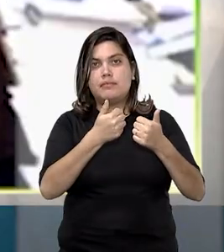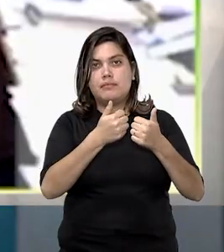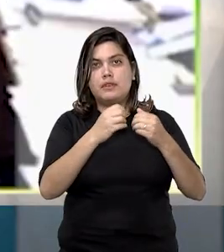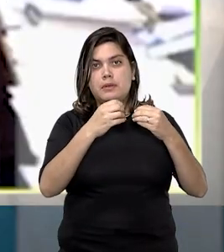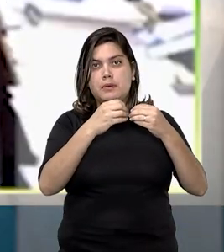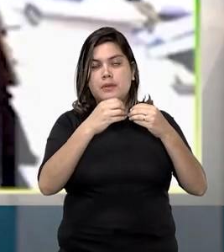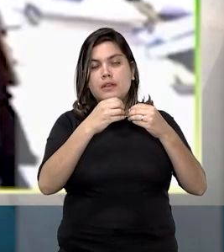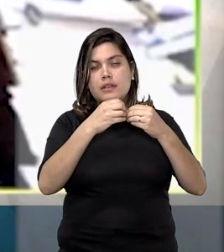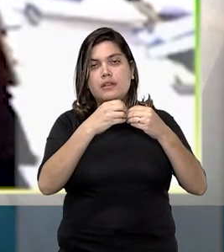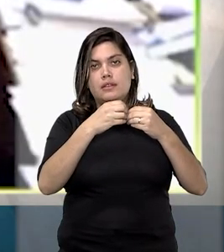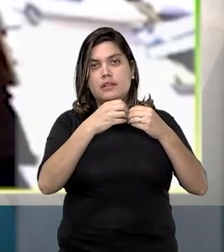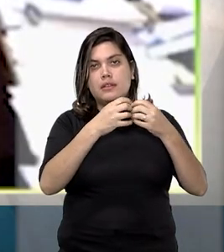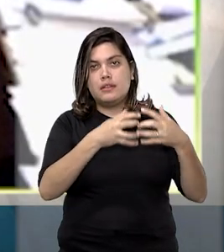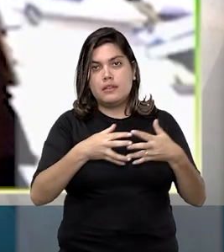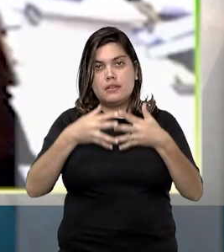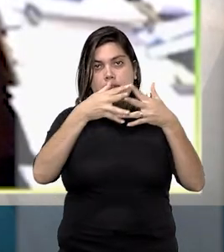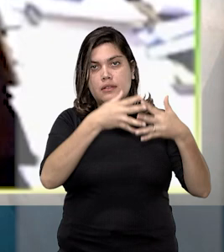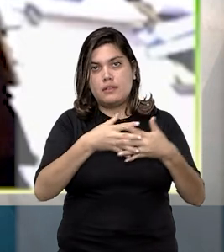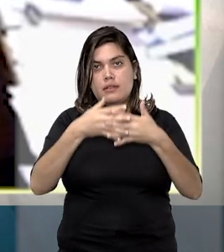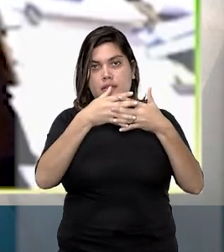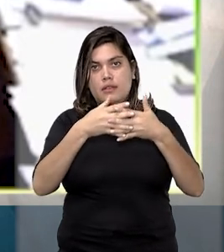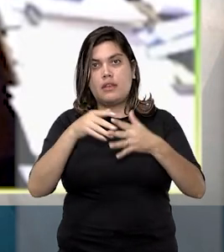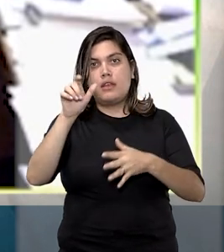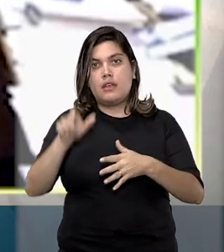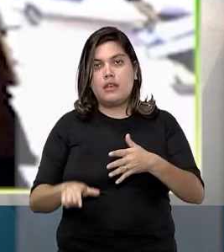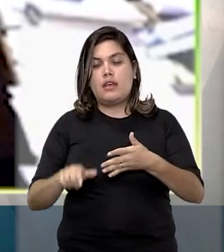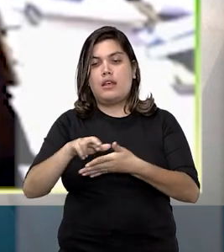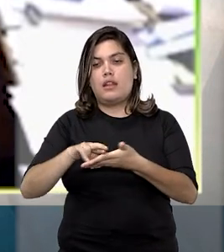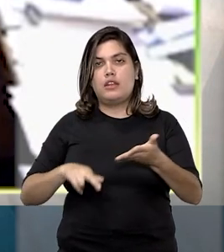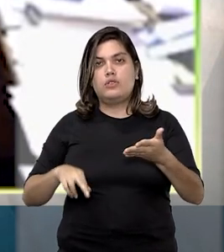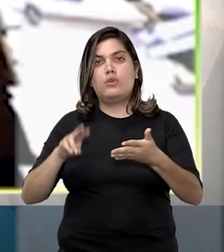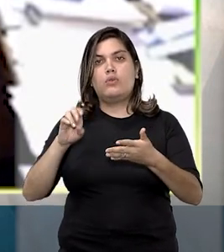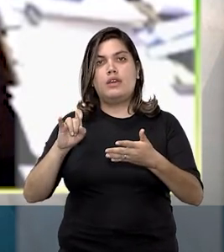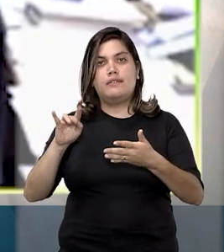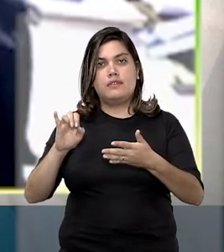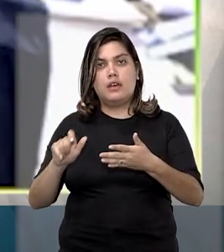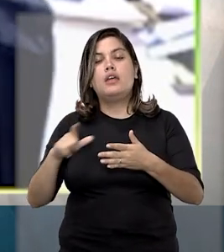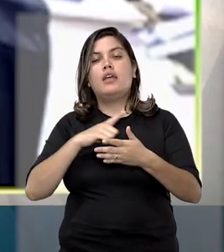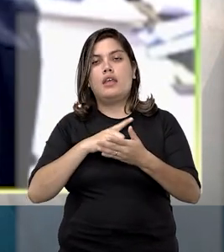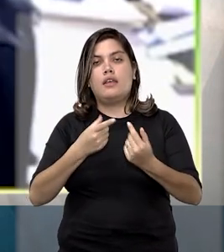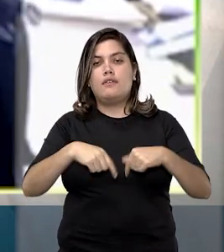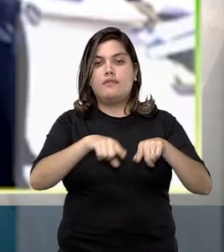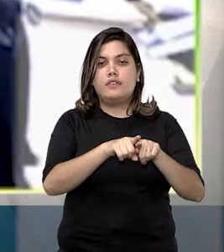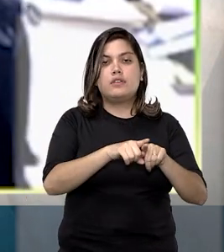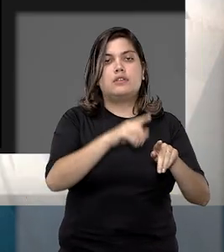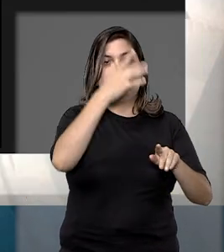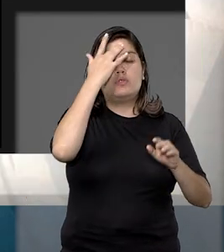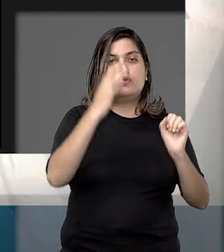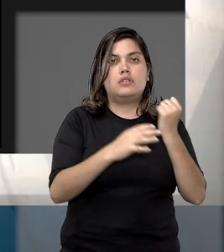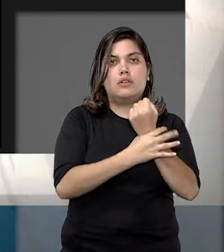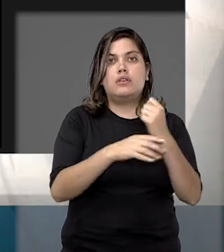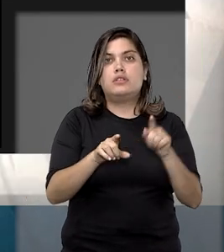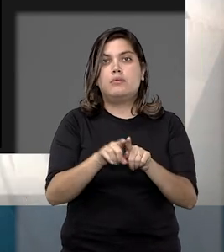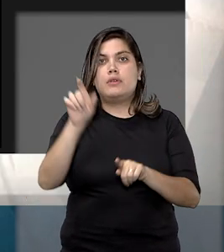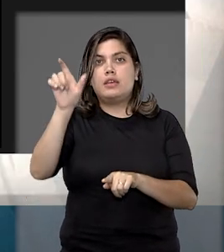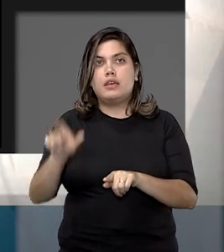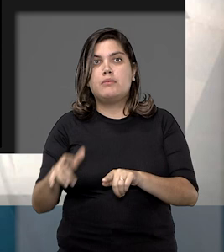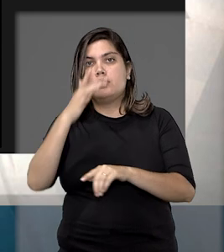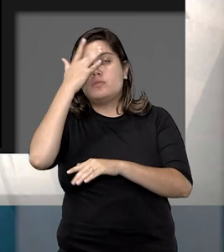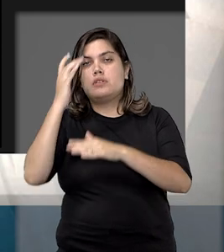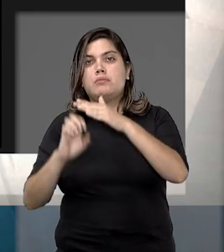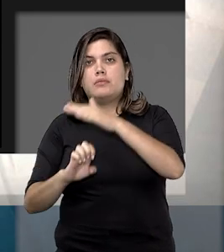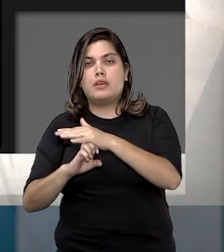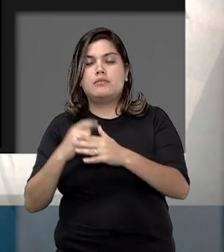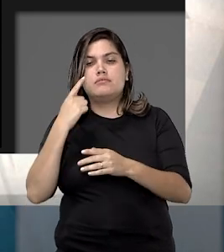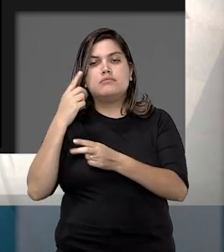De acordo com o relator, ministro Velas Boas Cueva, o vínculo contratual é entre a seguradora e segurado. No processo em análise,